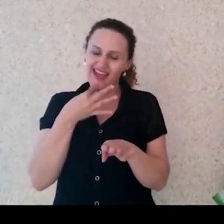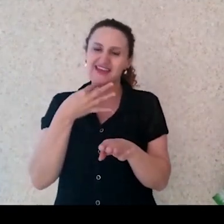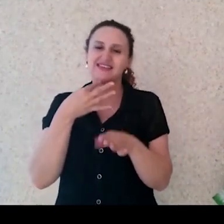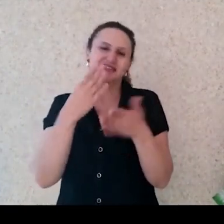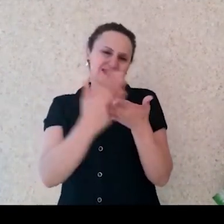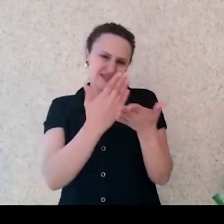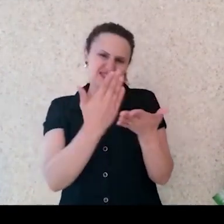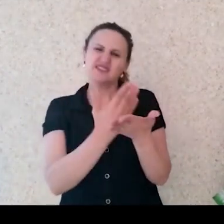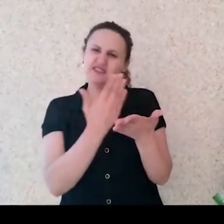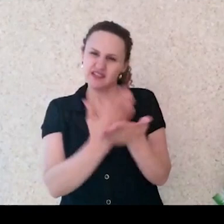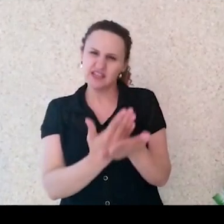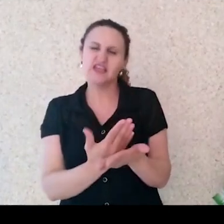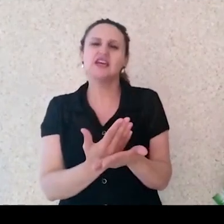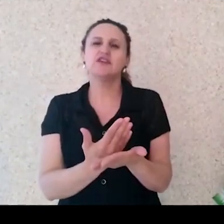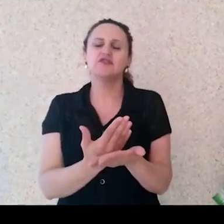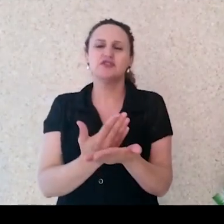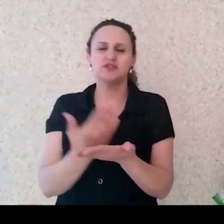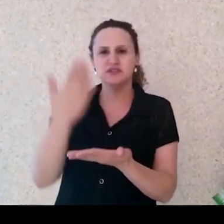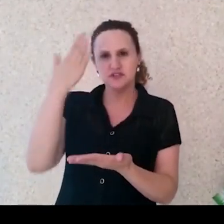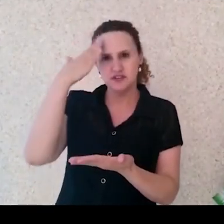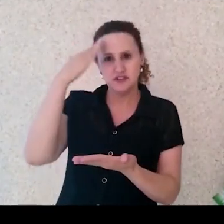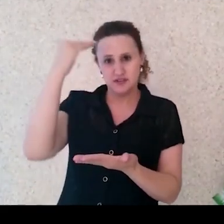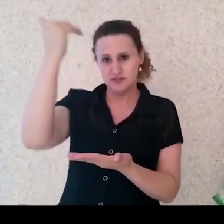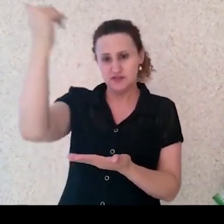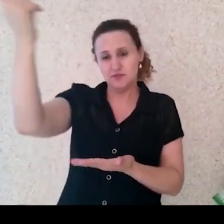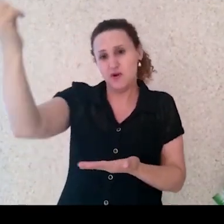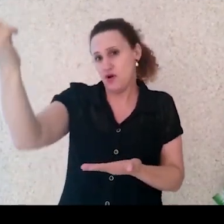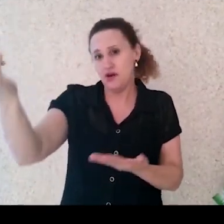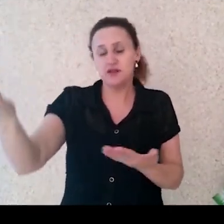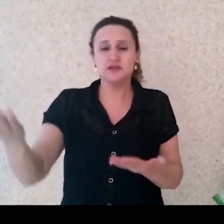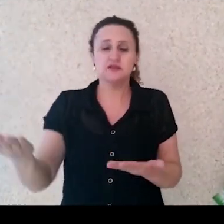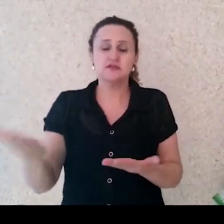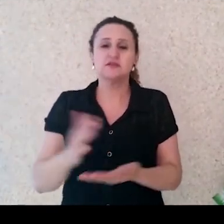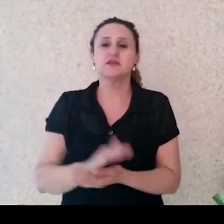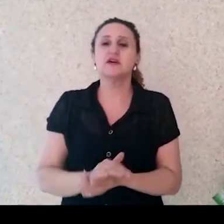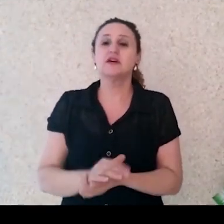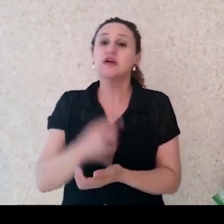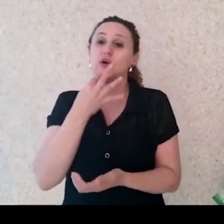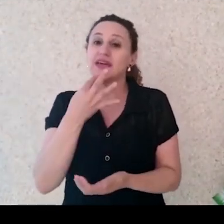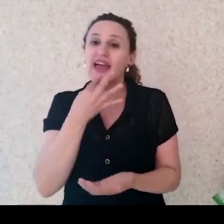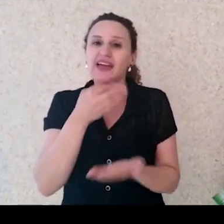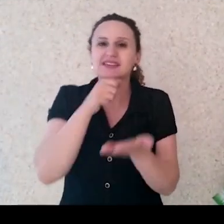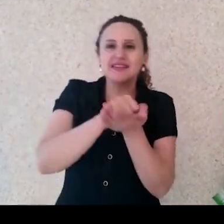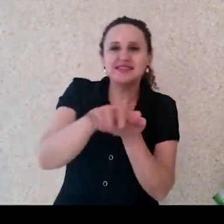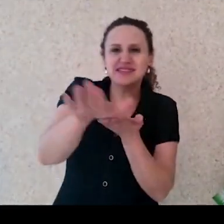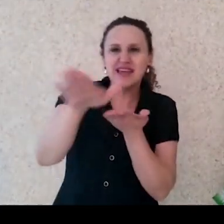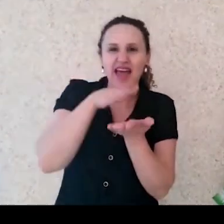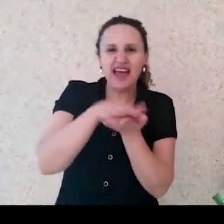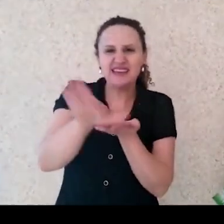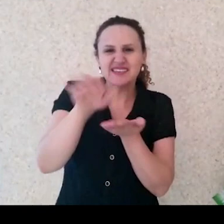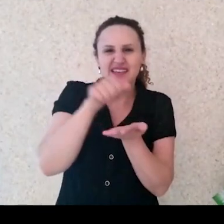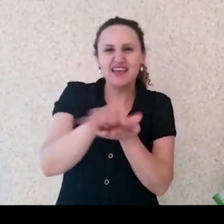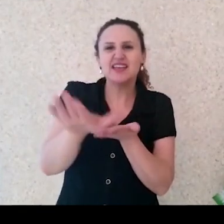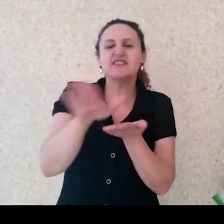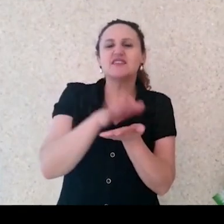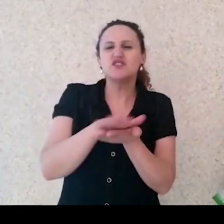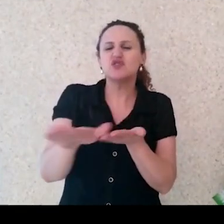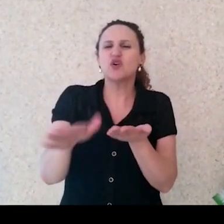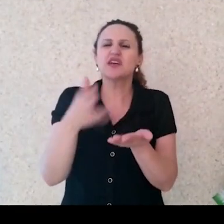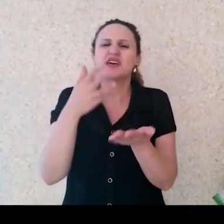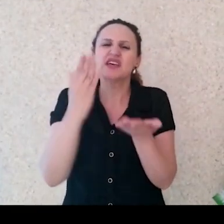com os livros da coleção Vagalume, que nós trabalhamos com os clássicos da literatura brasileira, trabalhamos com clássicos da literatura infanto-juvenil,